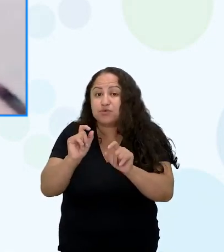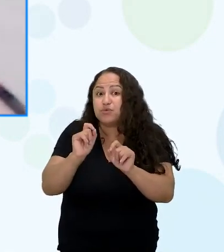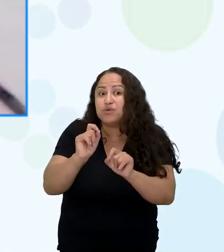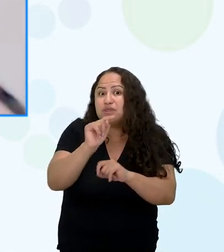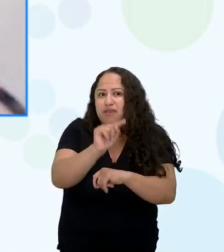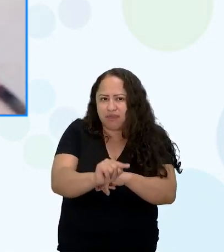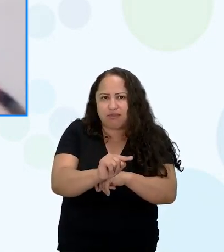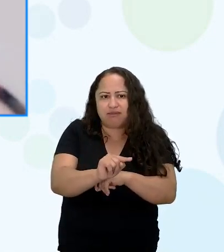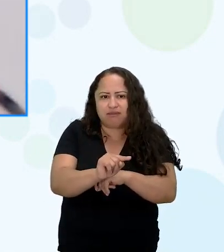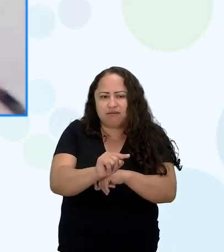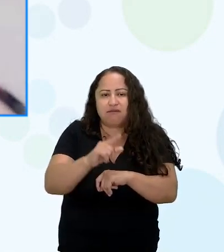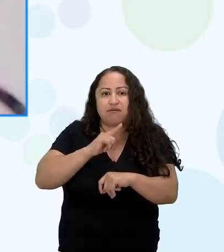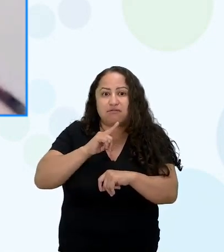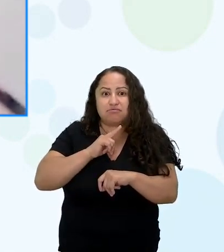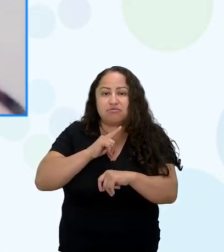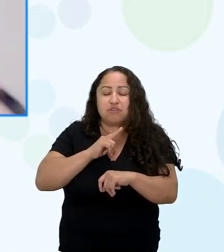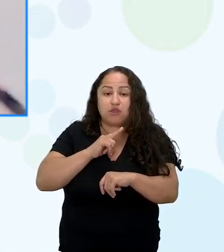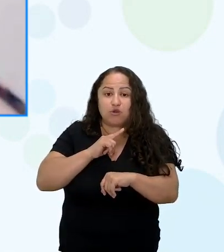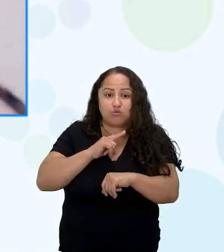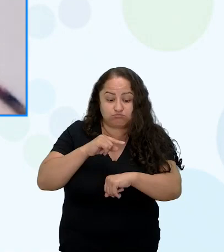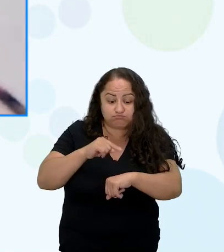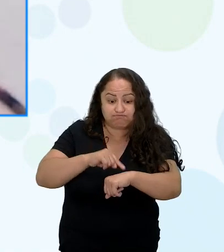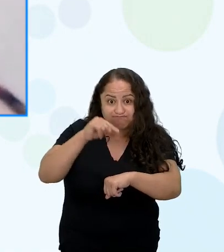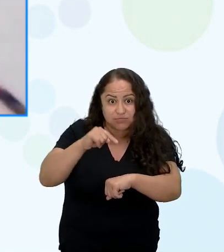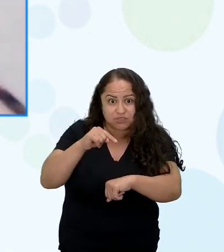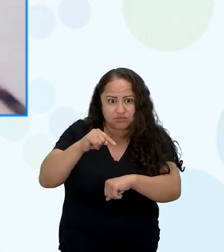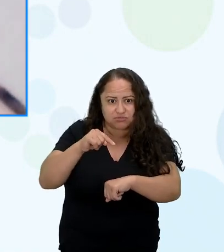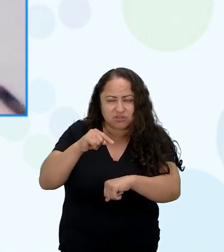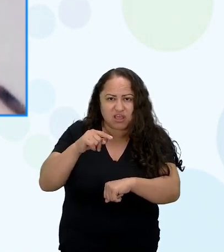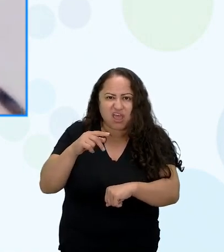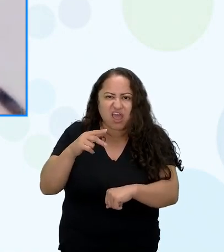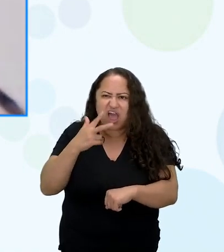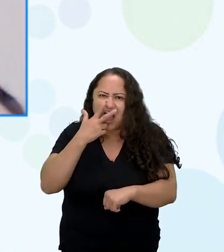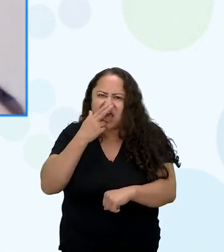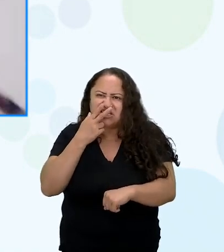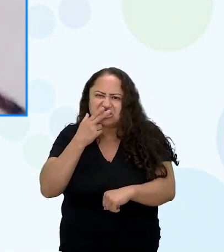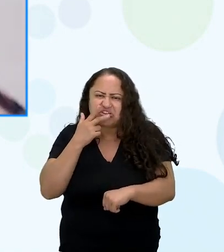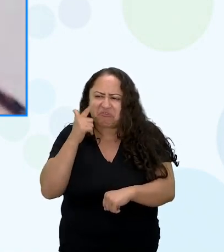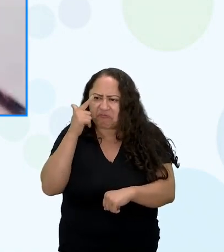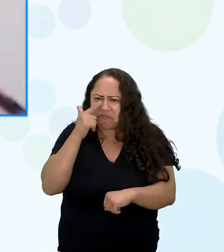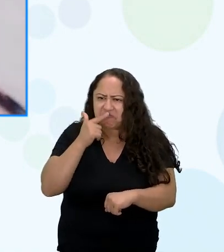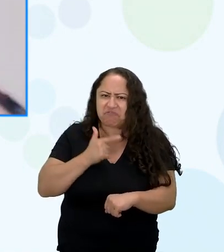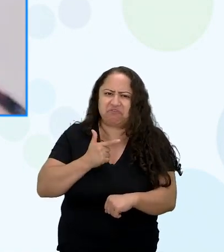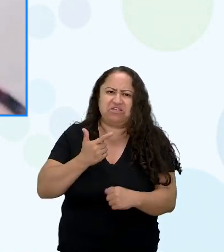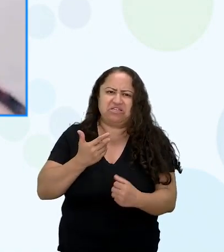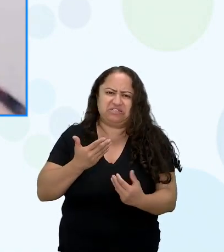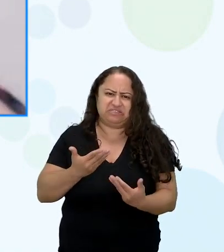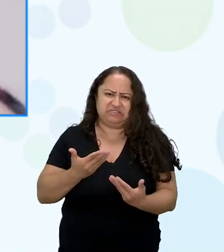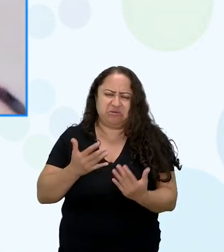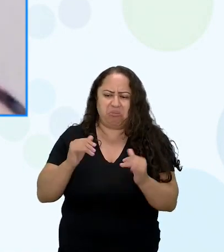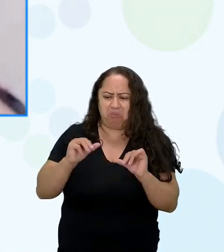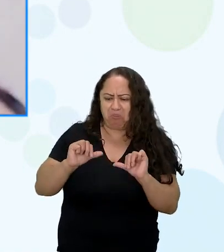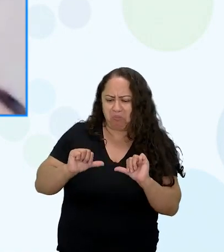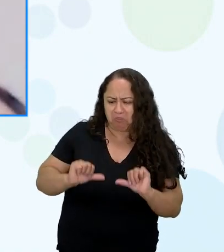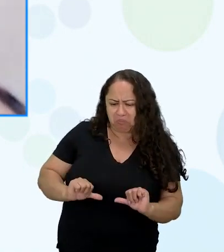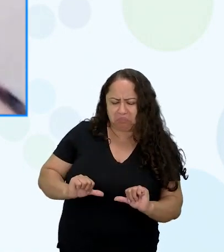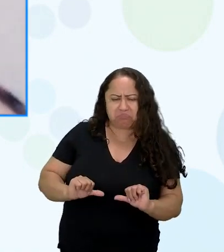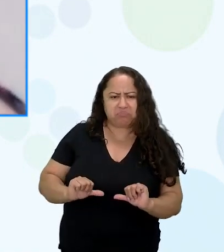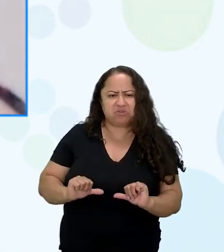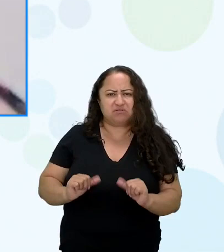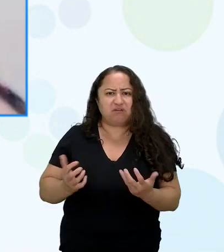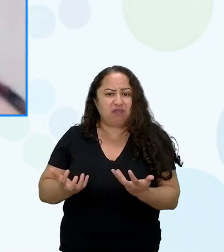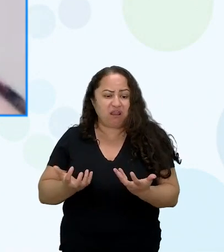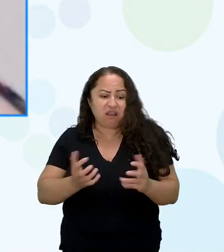uma fase da Tituba que ela se achava feia, se achava para baixo, não queria